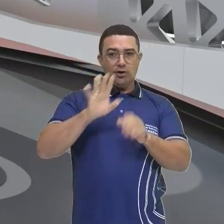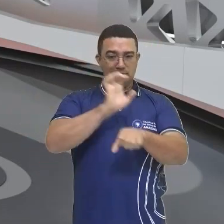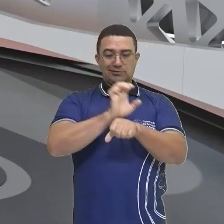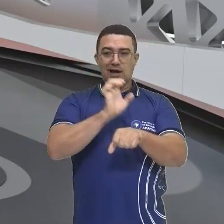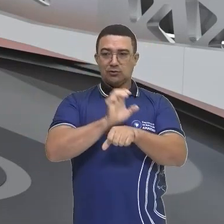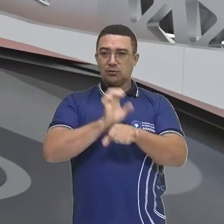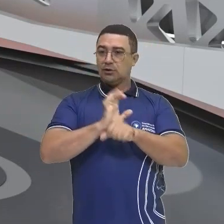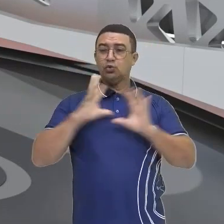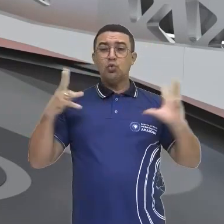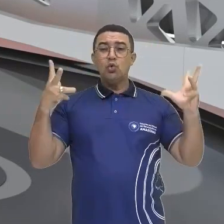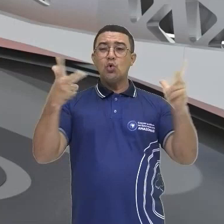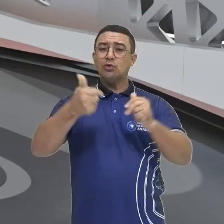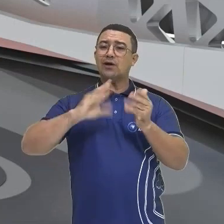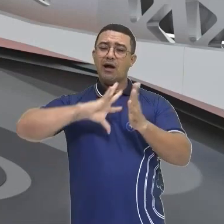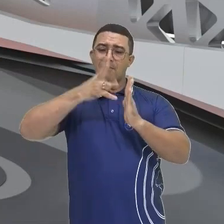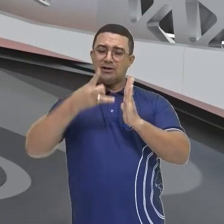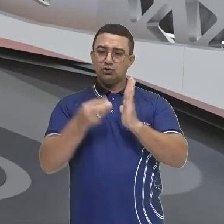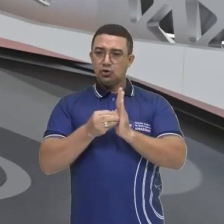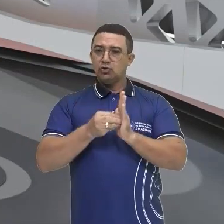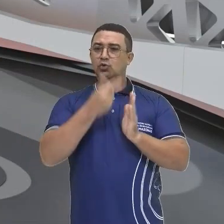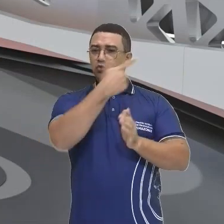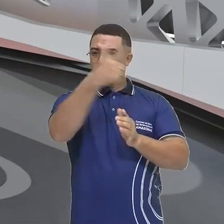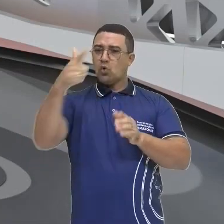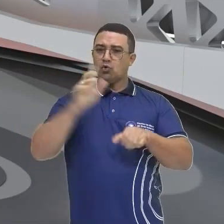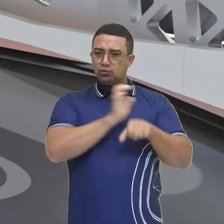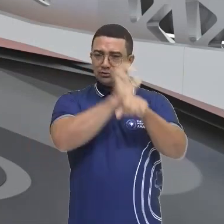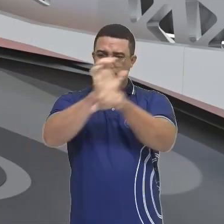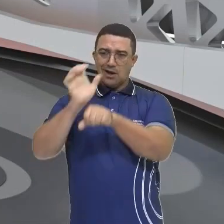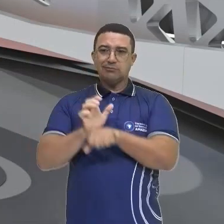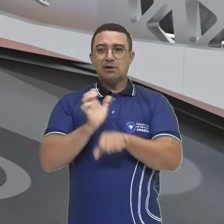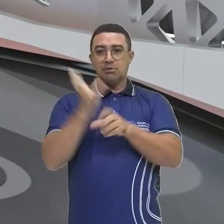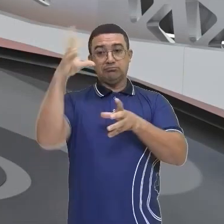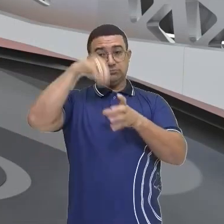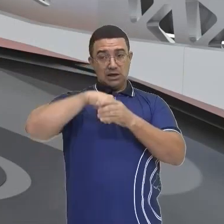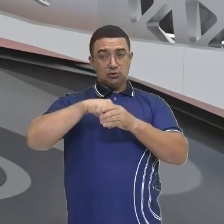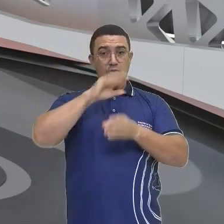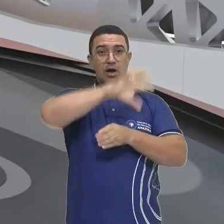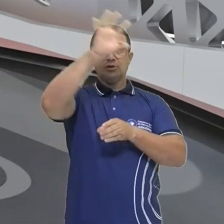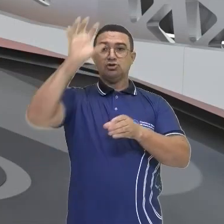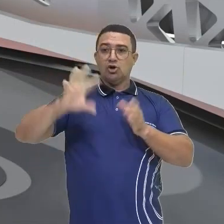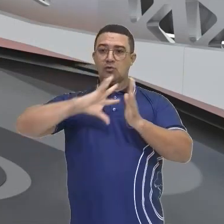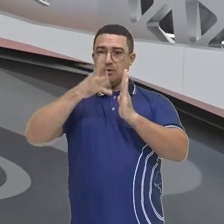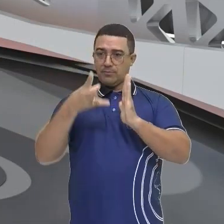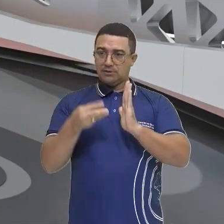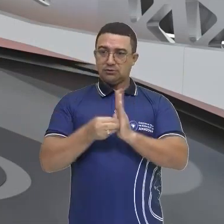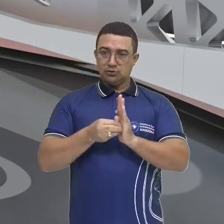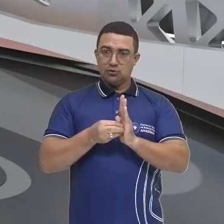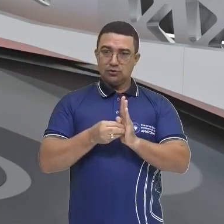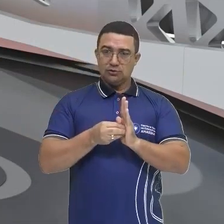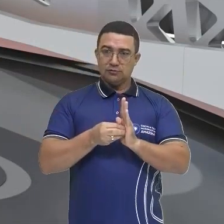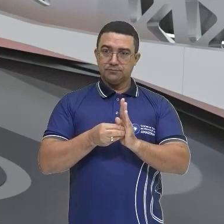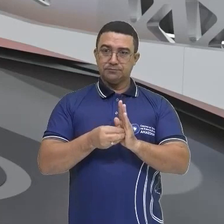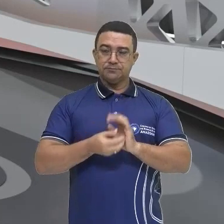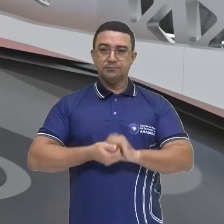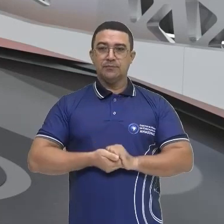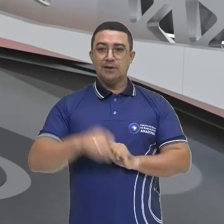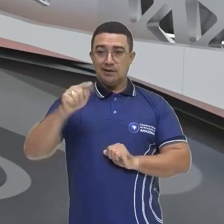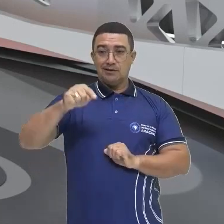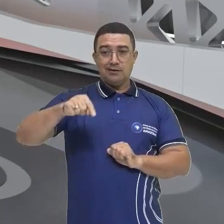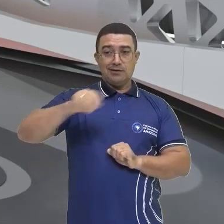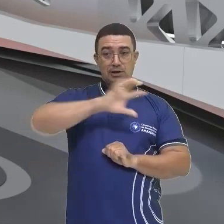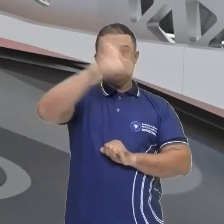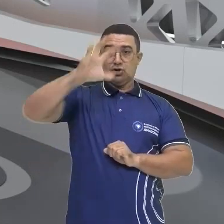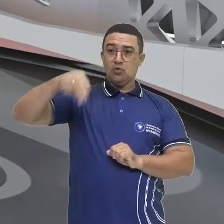a Amazônia como um todo, né? Todos os outros estados que fazem parte também da Amazônia, aqui na região norte.